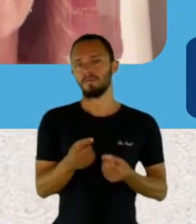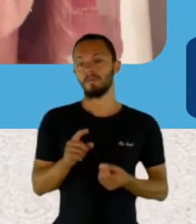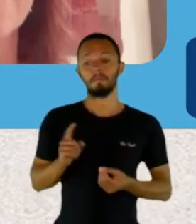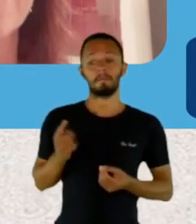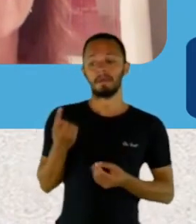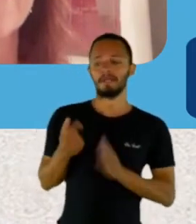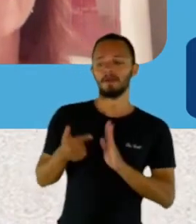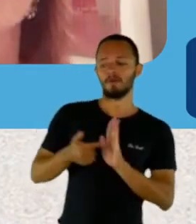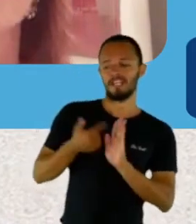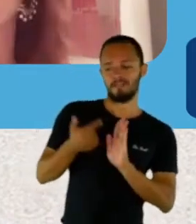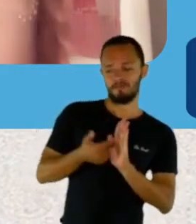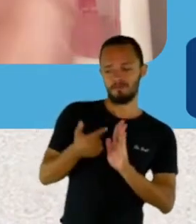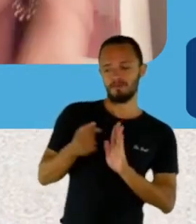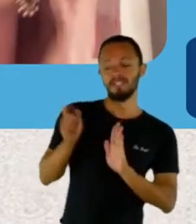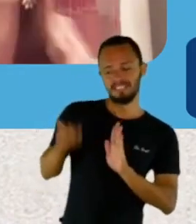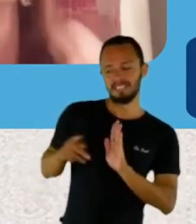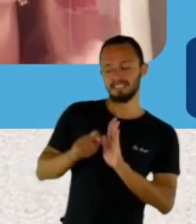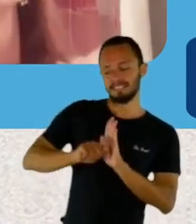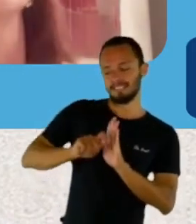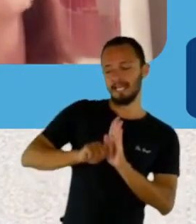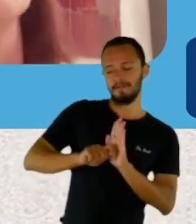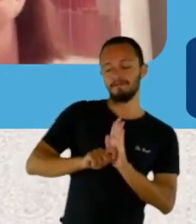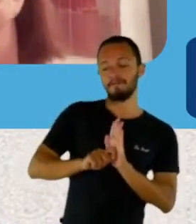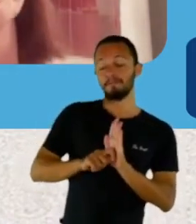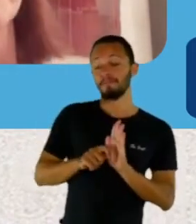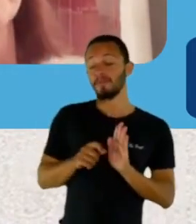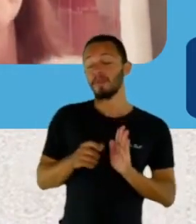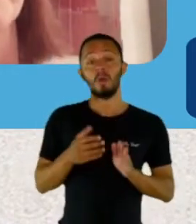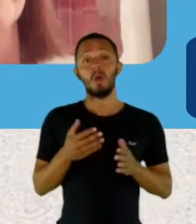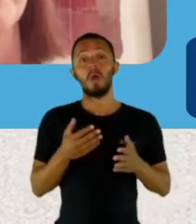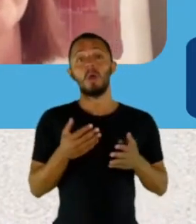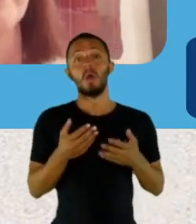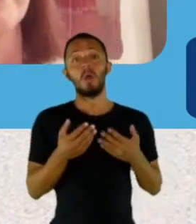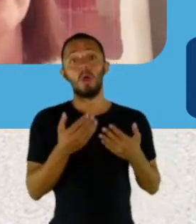qual que é a sensação de poder